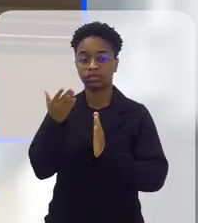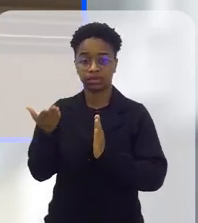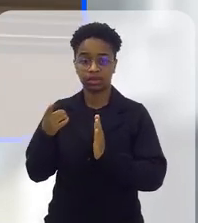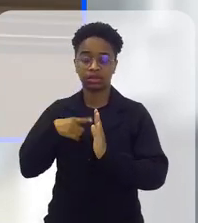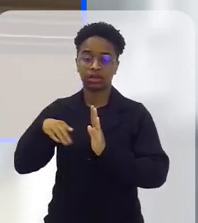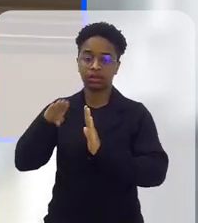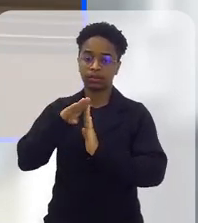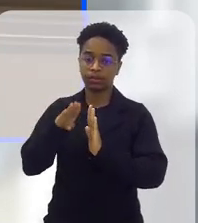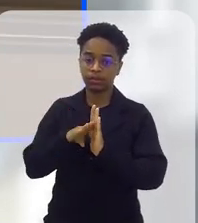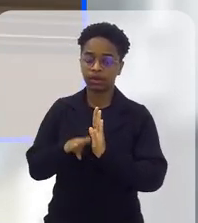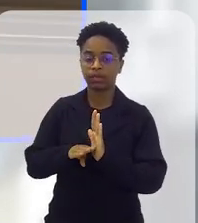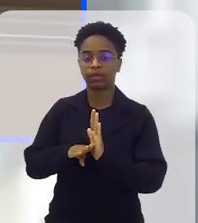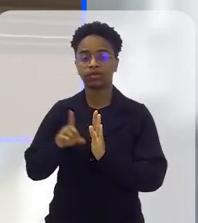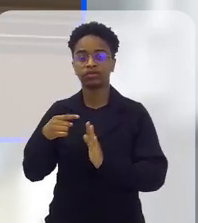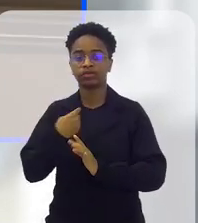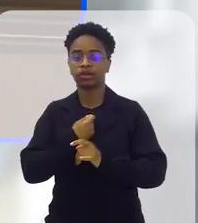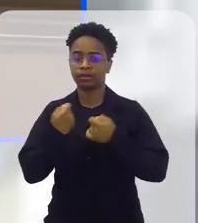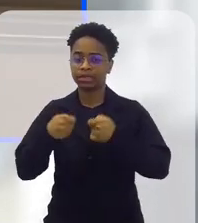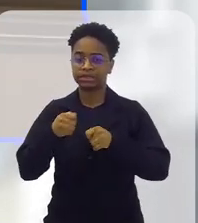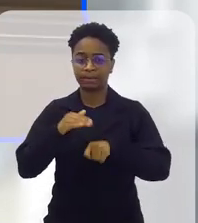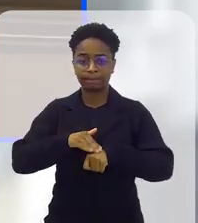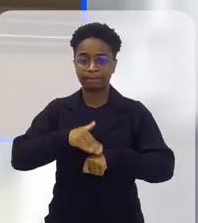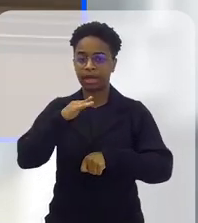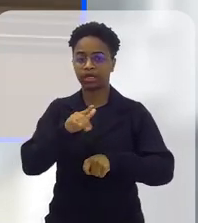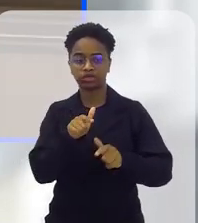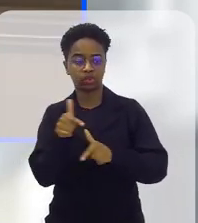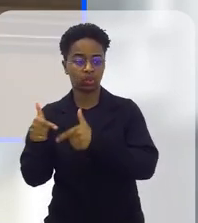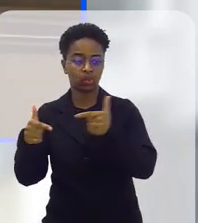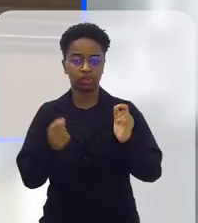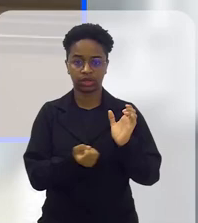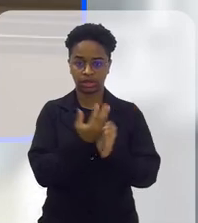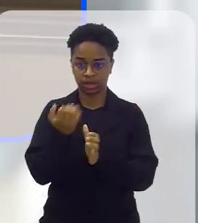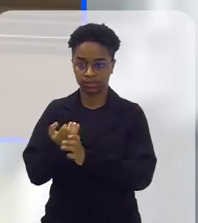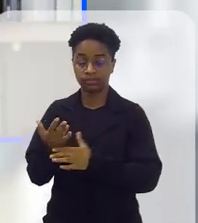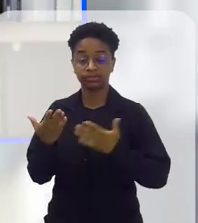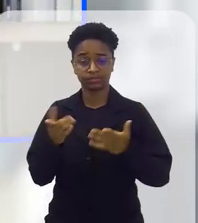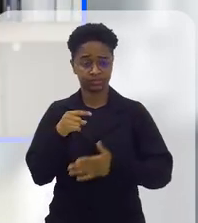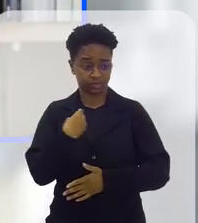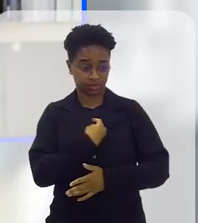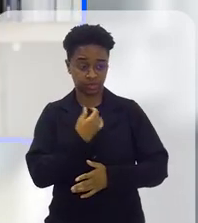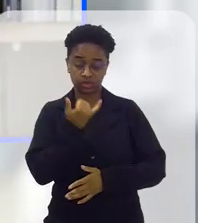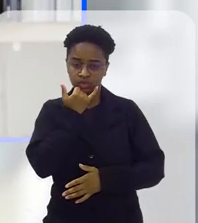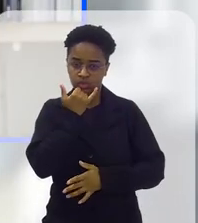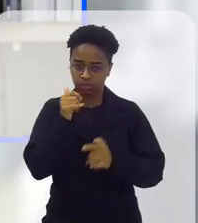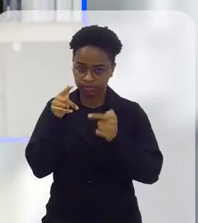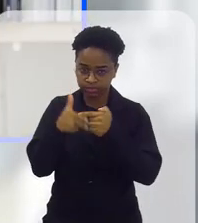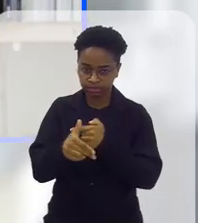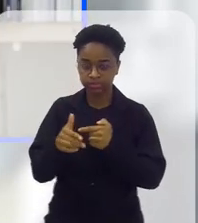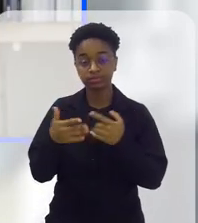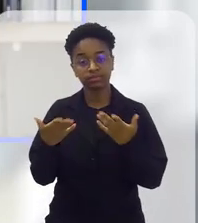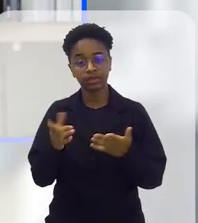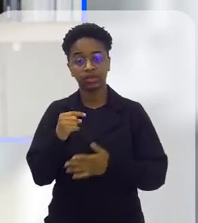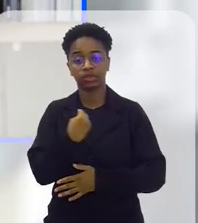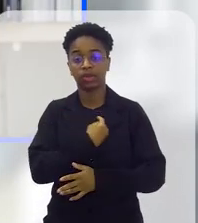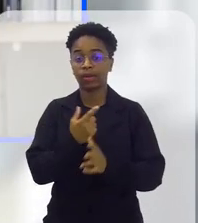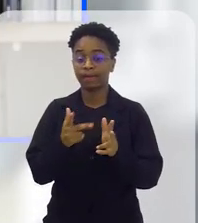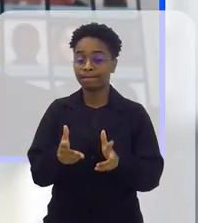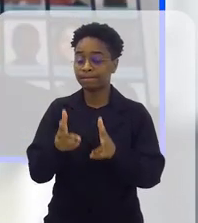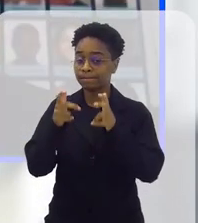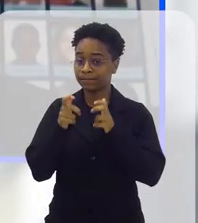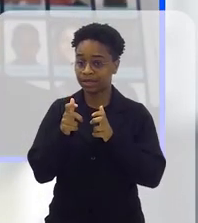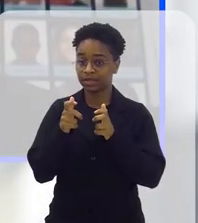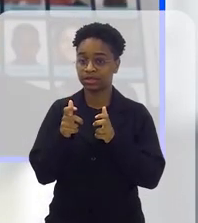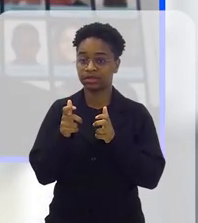um problema que precisa de mais deles. A gente percebe então, deputado, desculpe interromper o senhor, então a gente